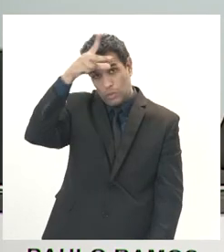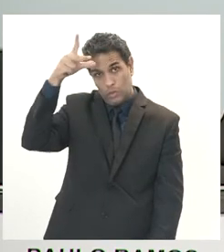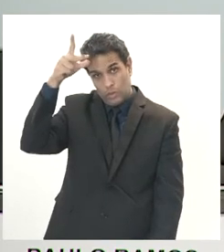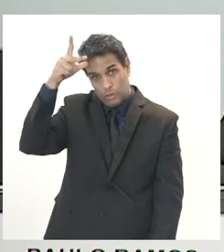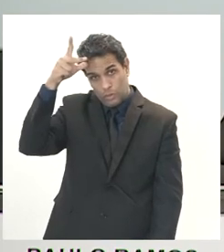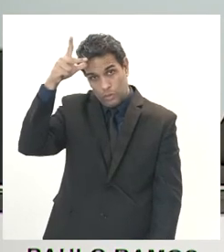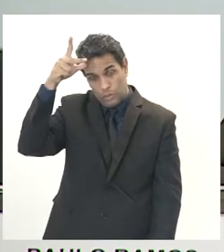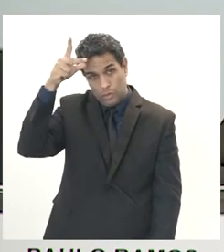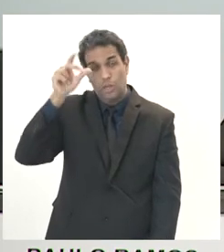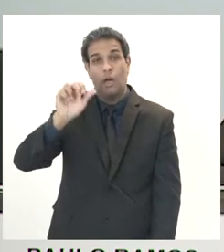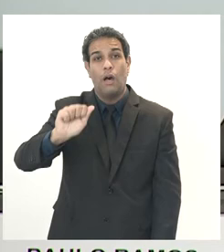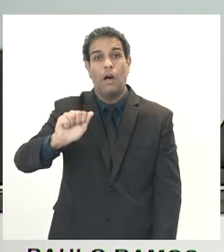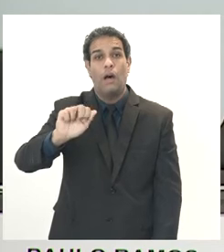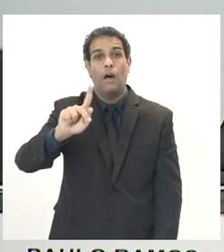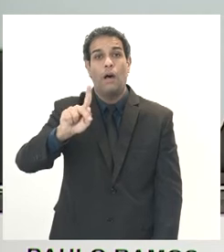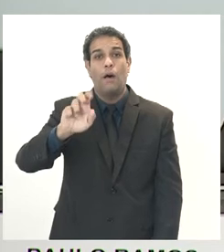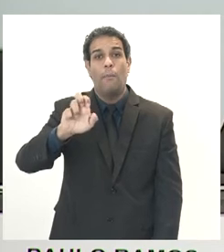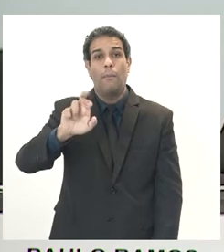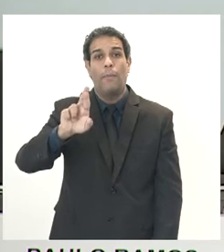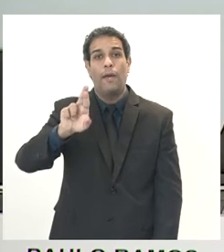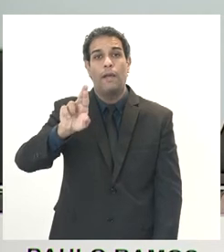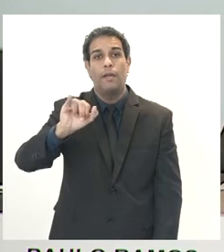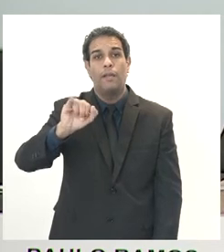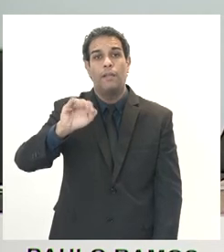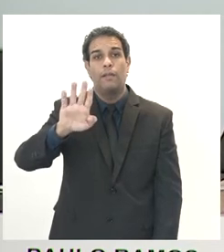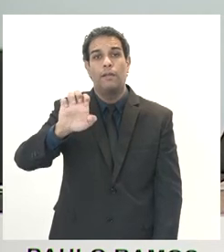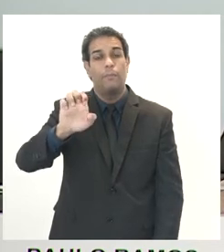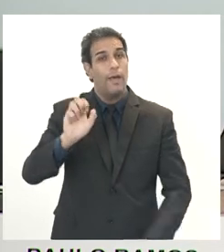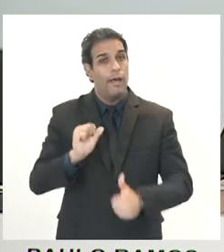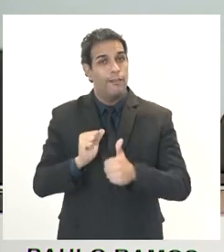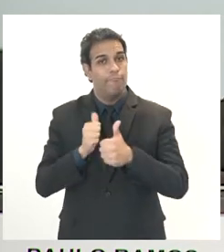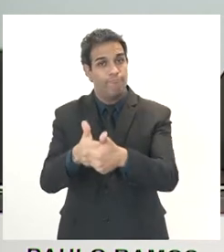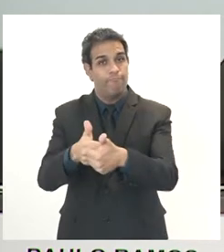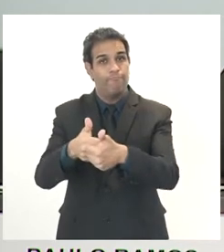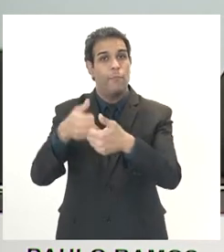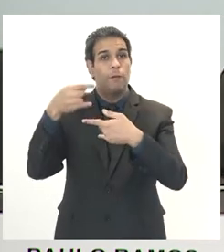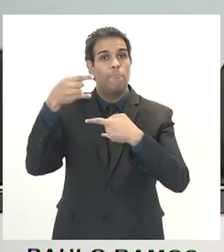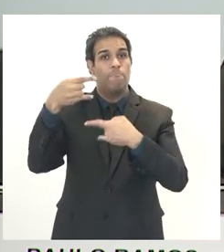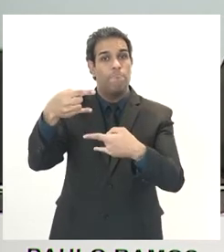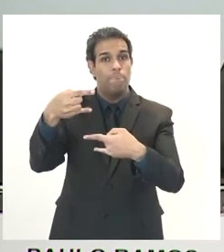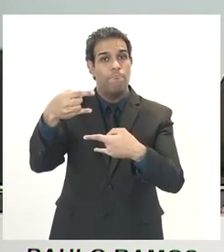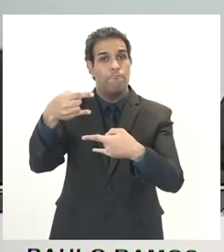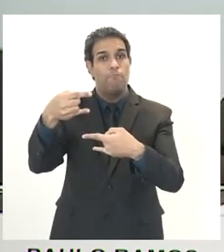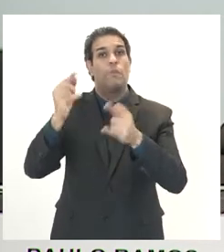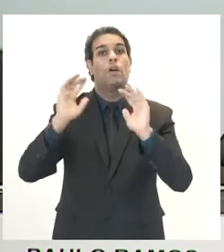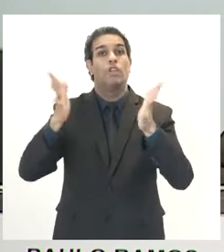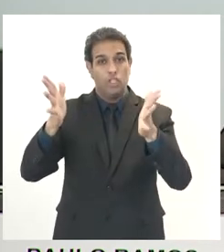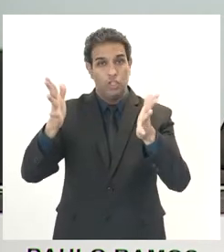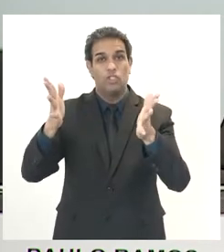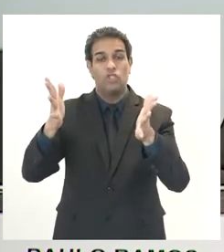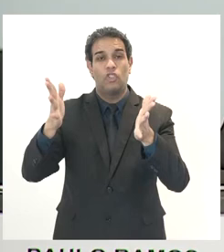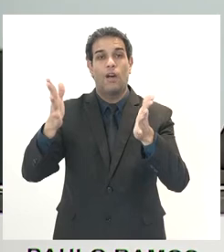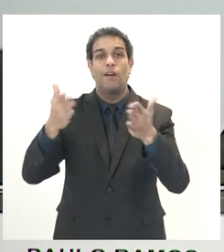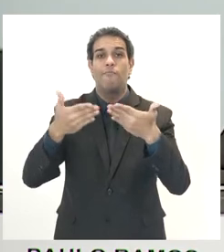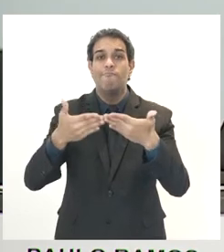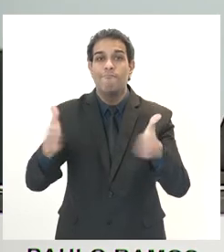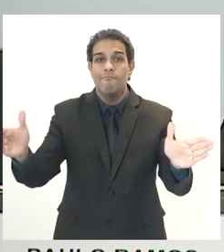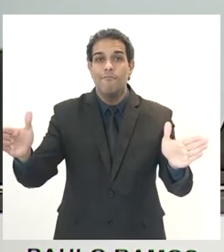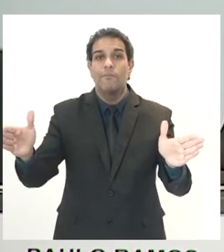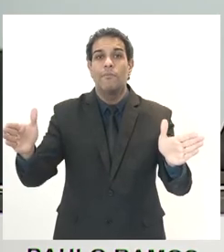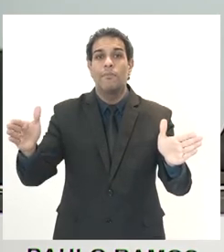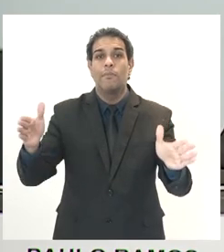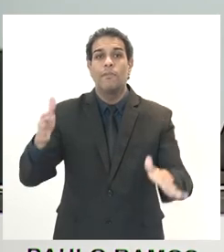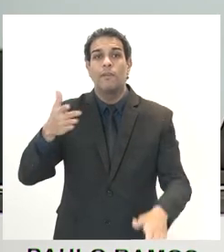Aperibé. Se ela está acompanhando, já estou definindo a ela a palavra,